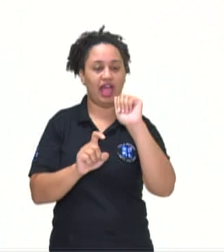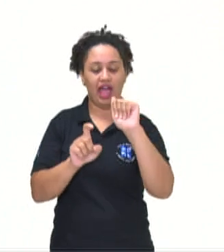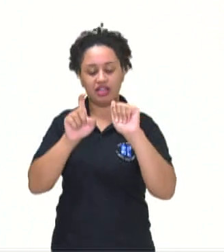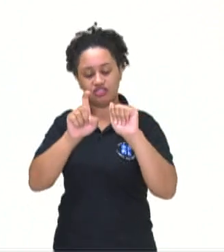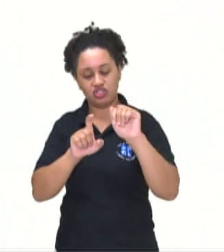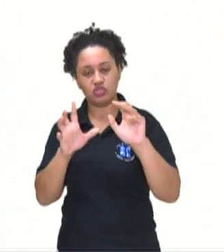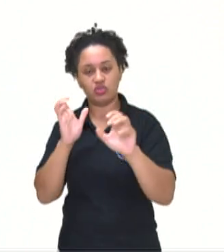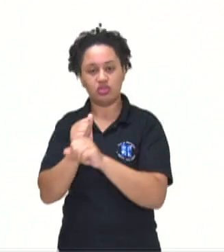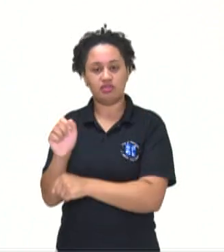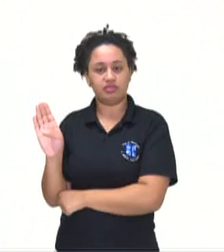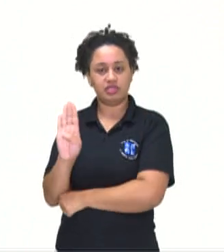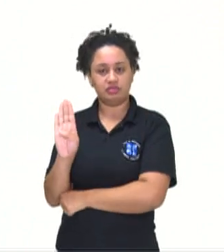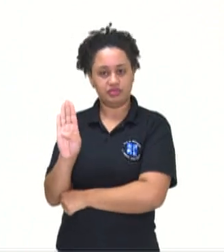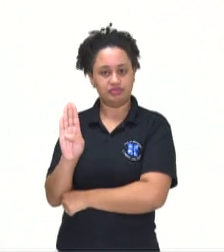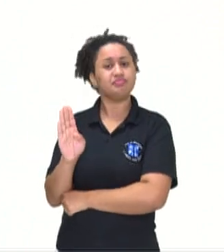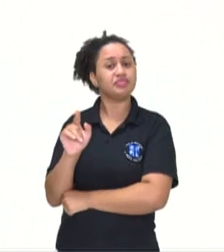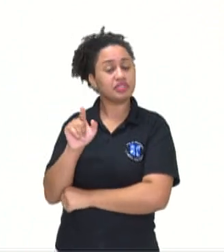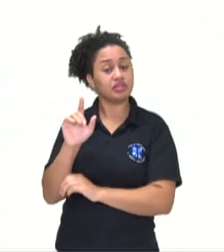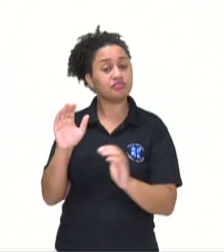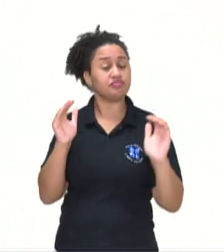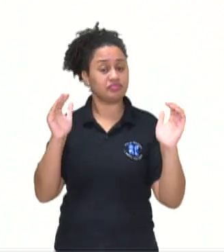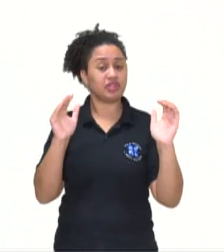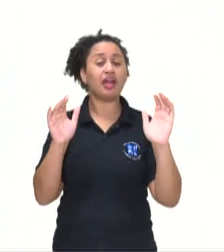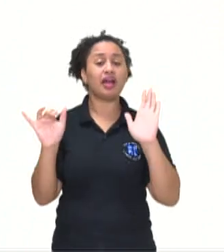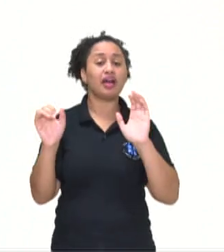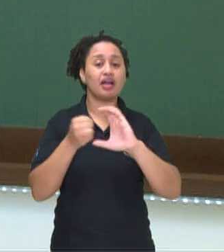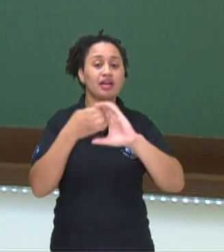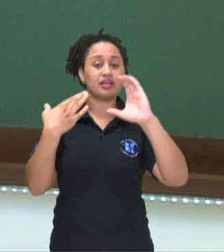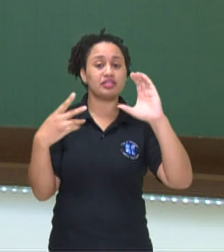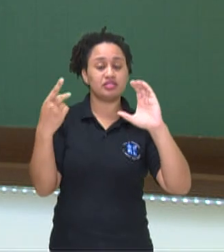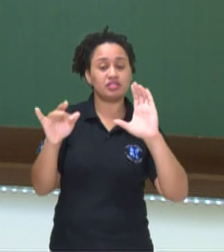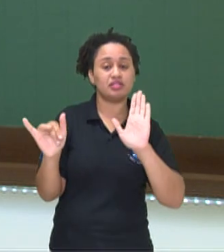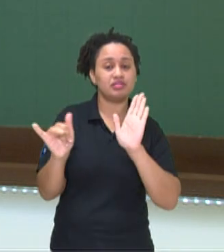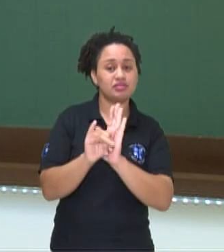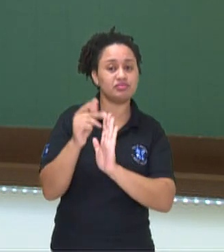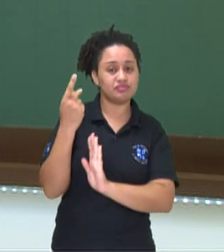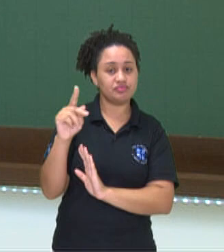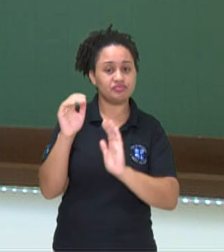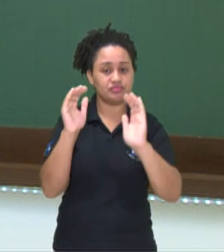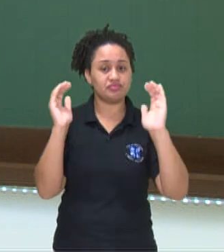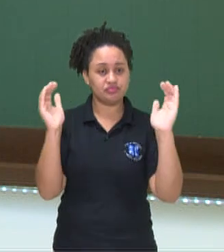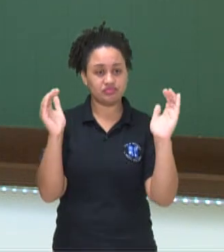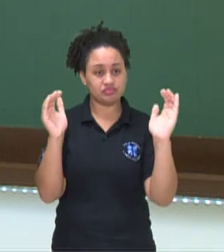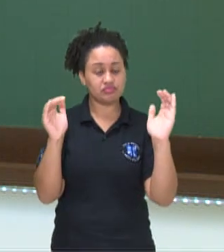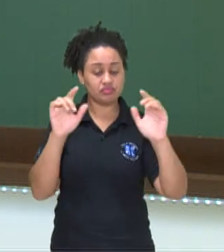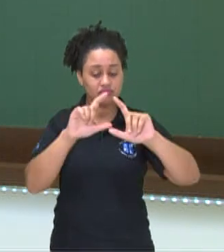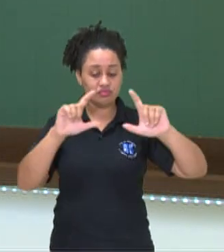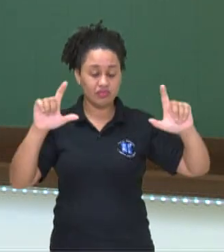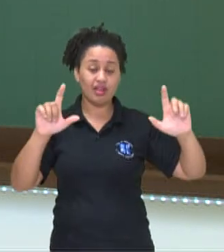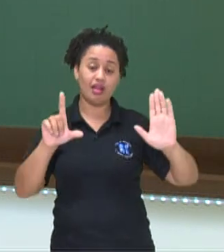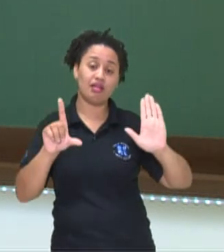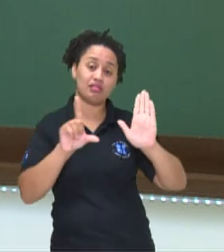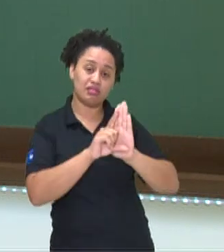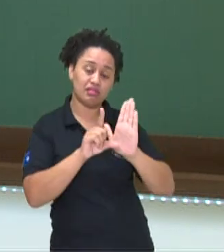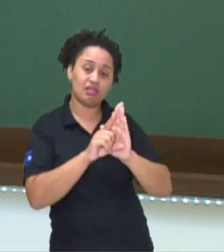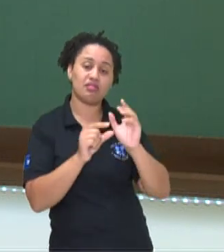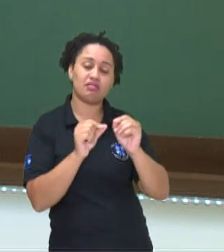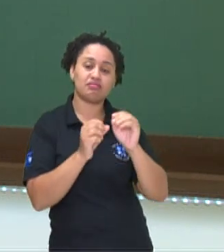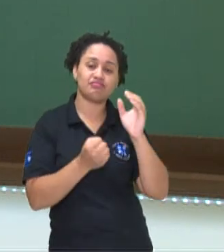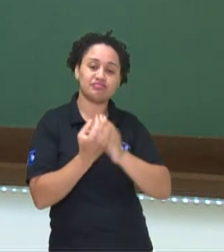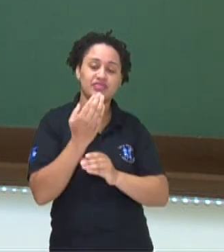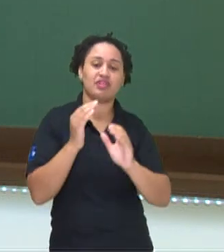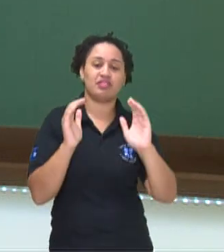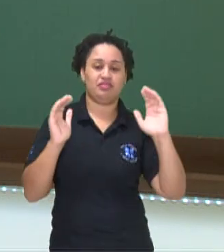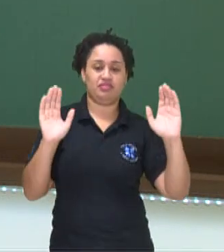toda função tem uma carinha, tem uma identidade, tá bom? E nesse caso aqui, né, essa é a lei que forma a função